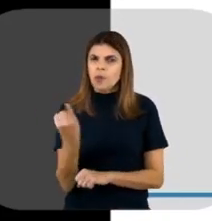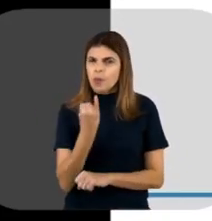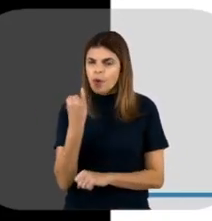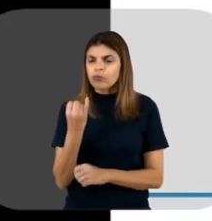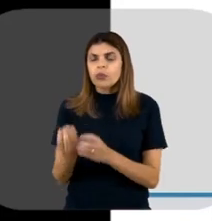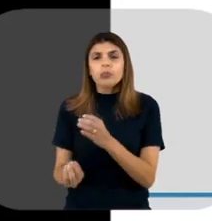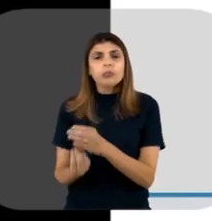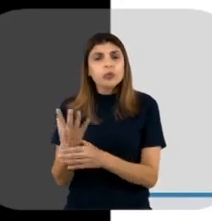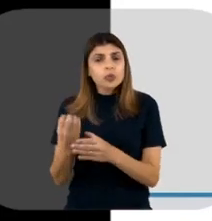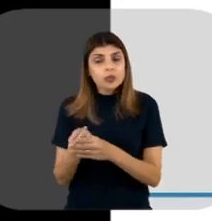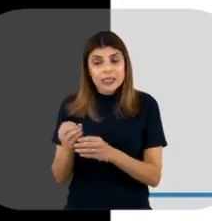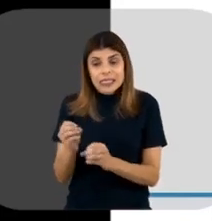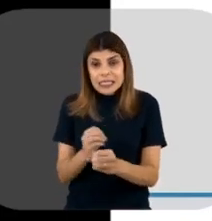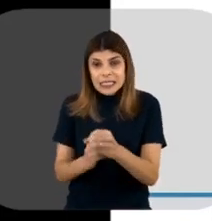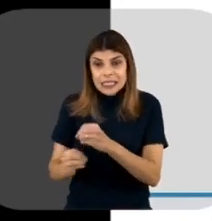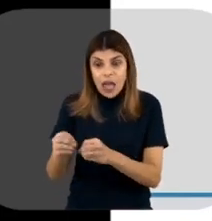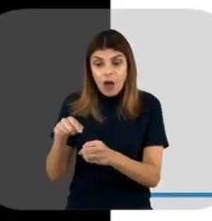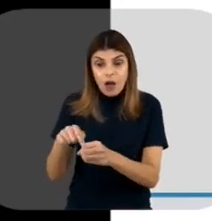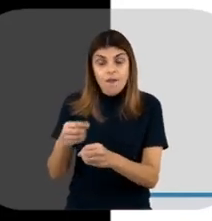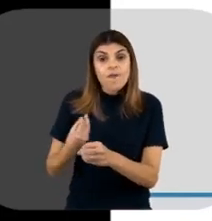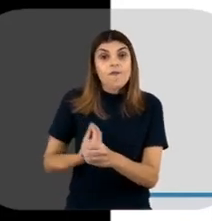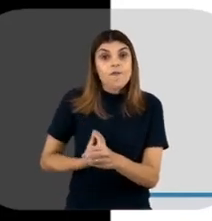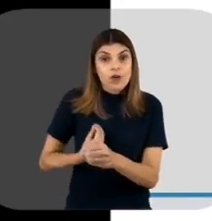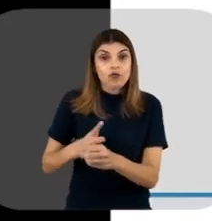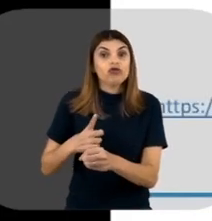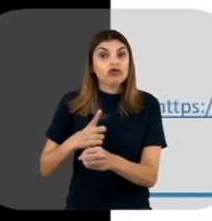importante falar que eles são produzidos em células vivas, tá?